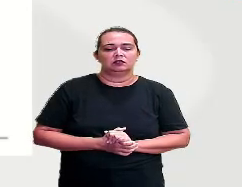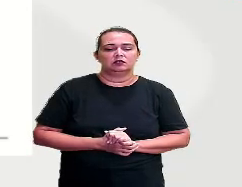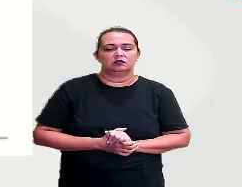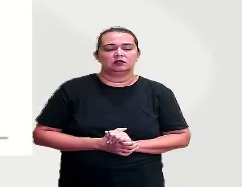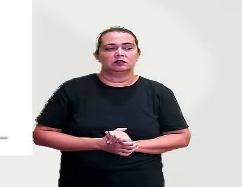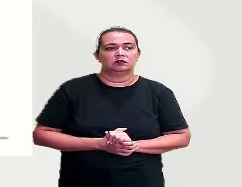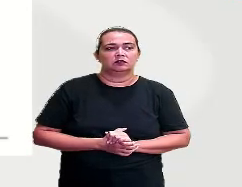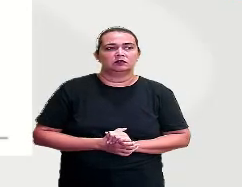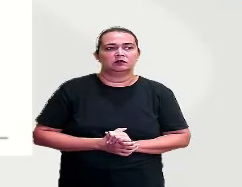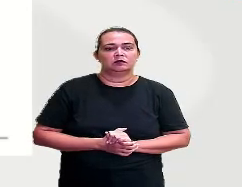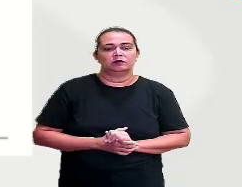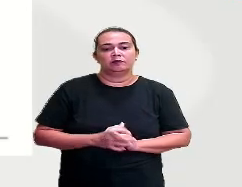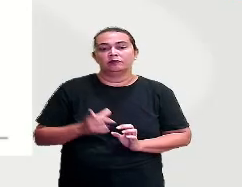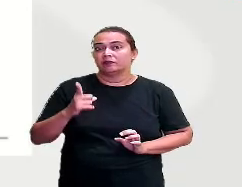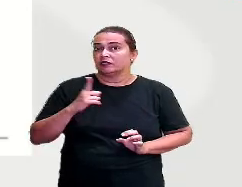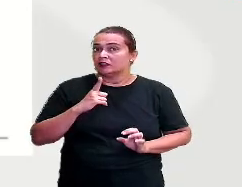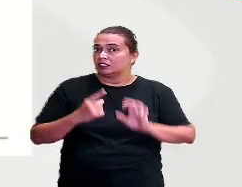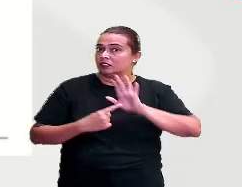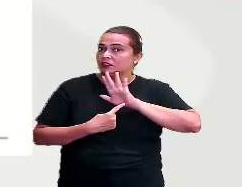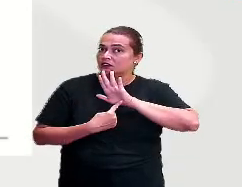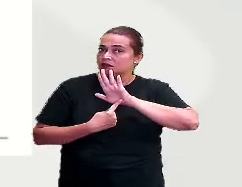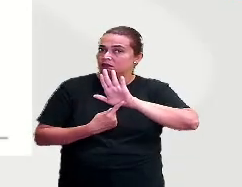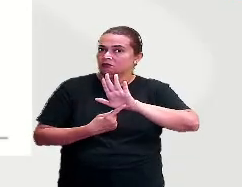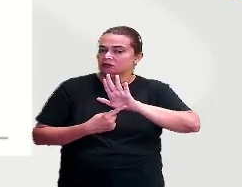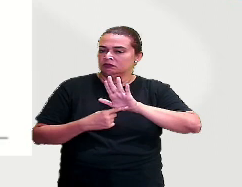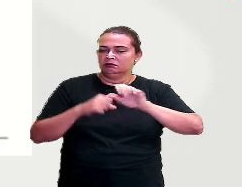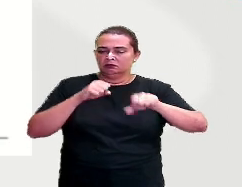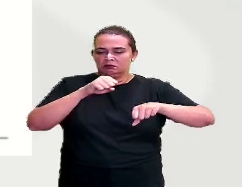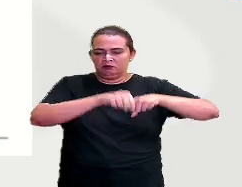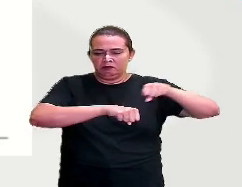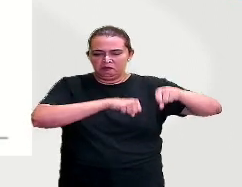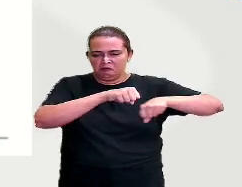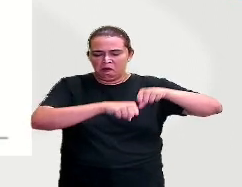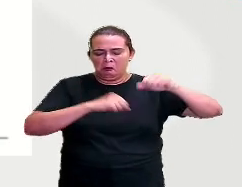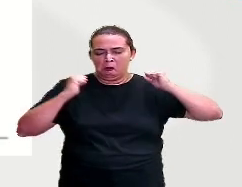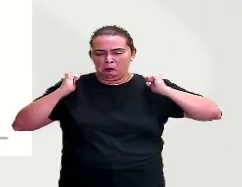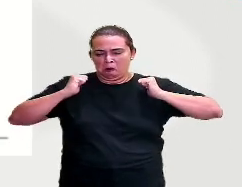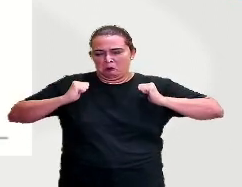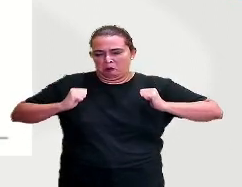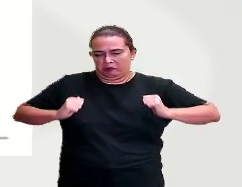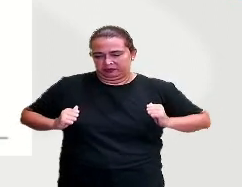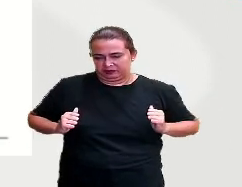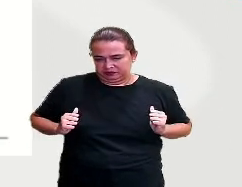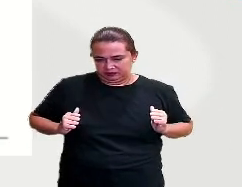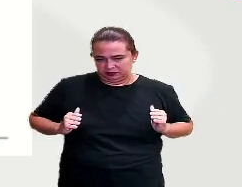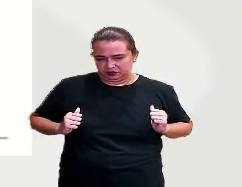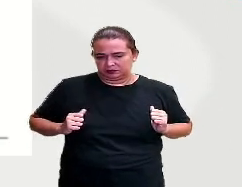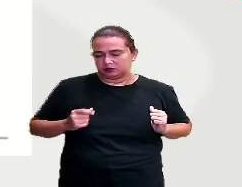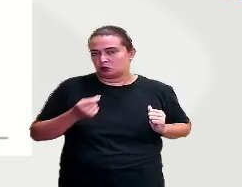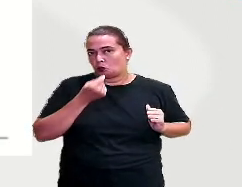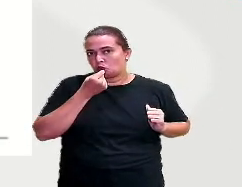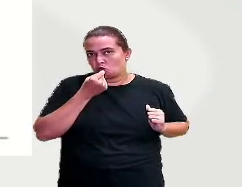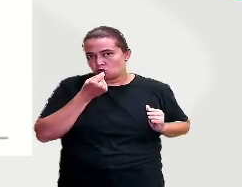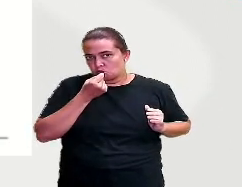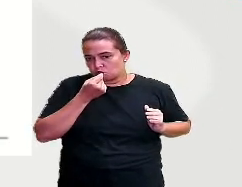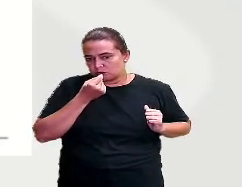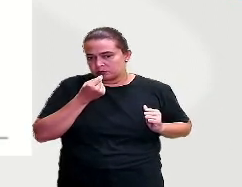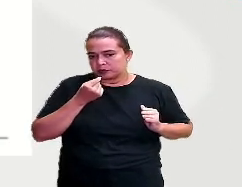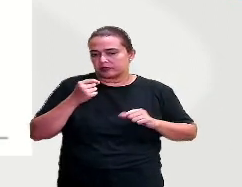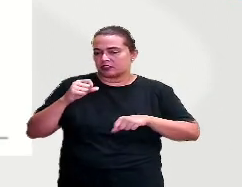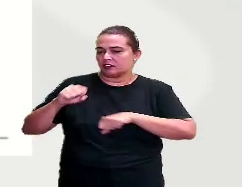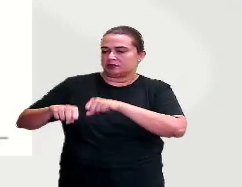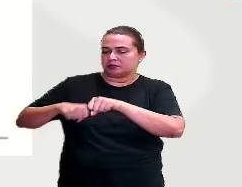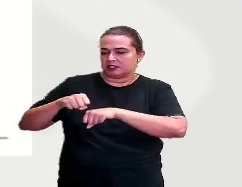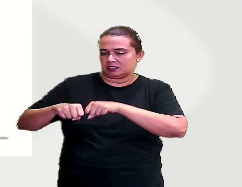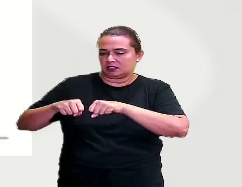aqui alguns itens, né? Nós temos um velocípede, uma mochila, uma chupeta e uma bicicleta. Eu quero que você